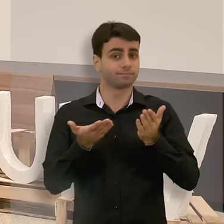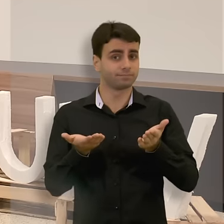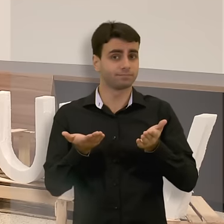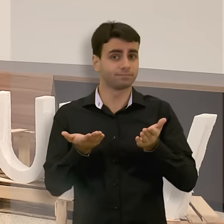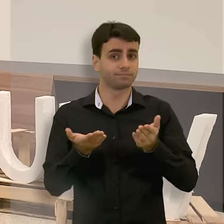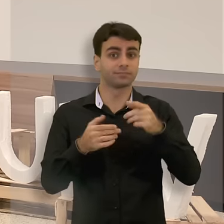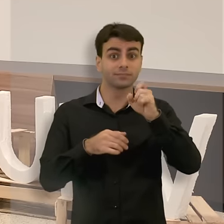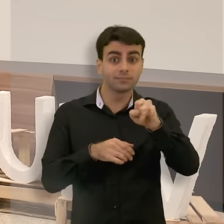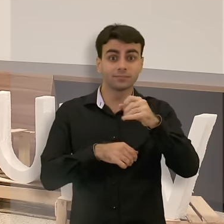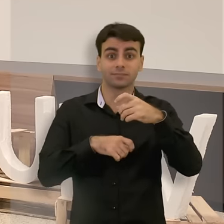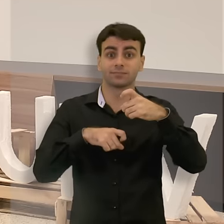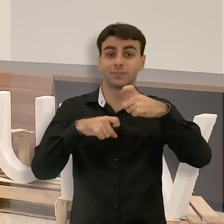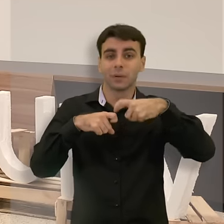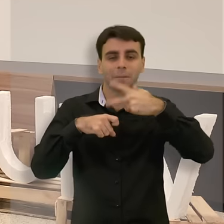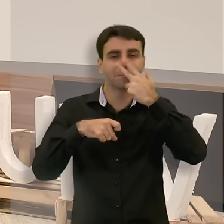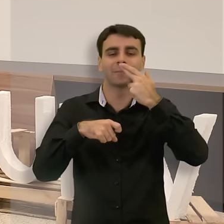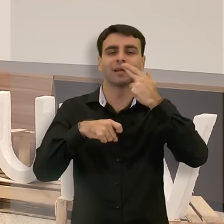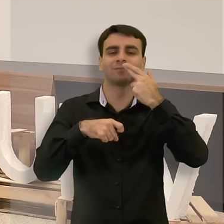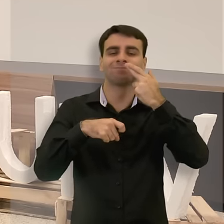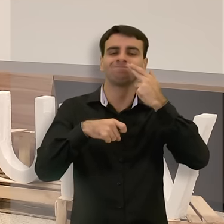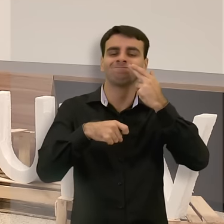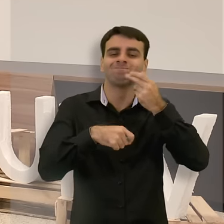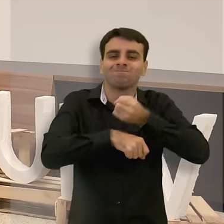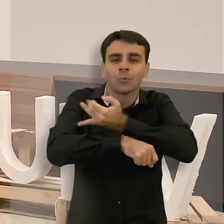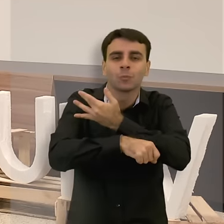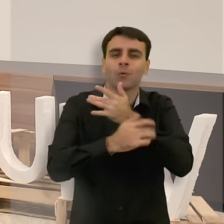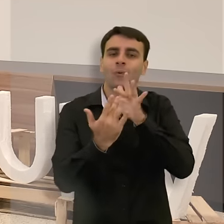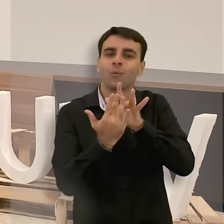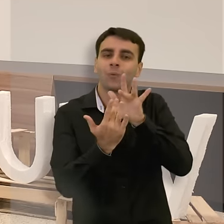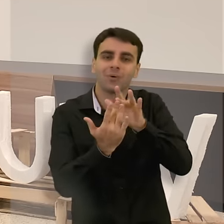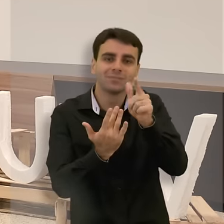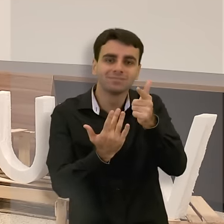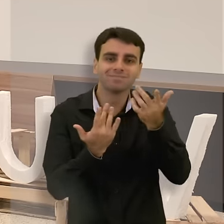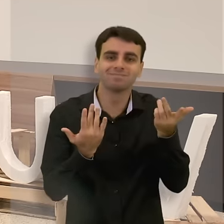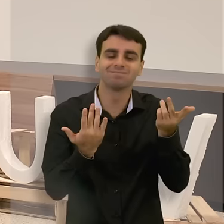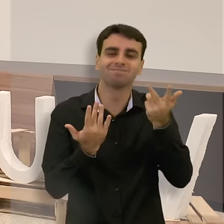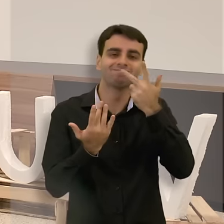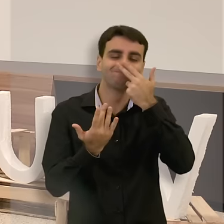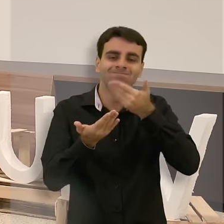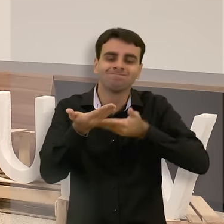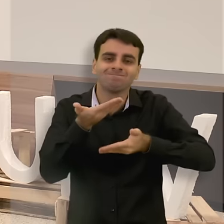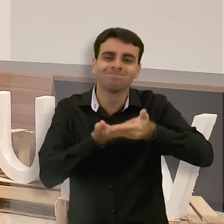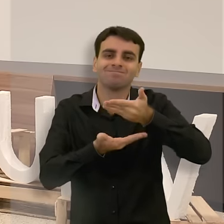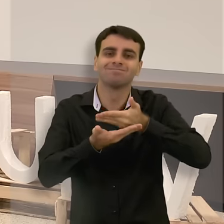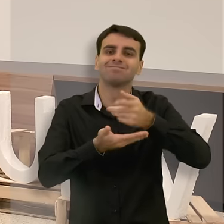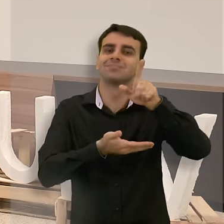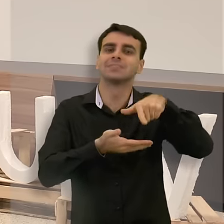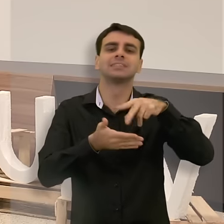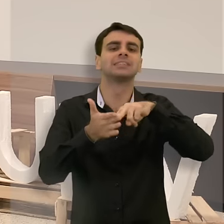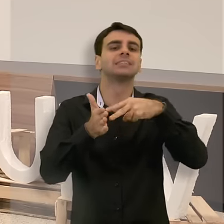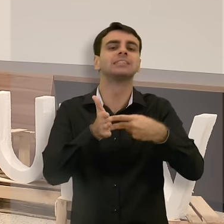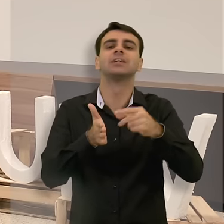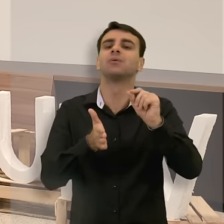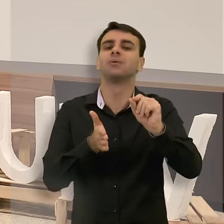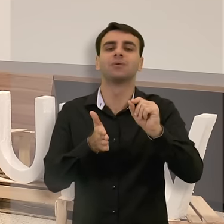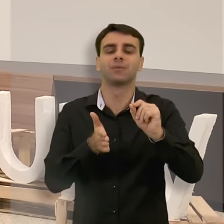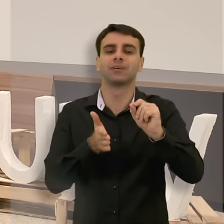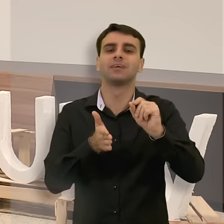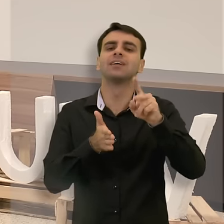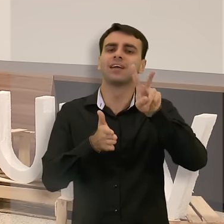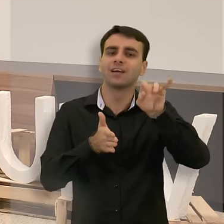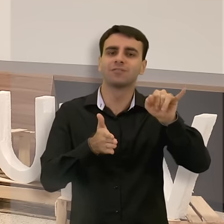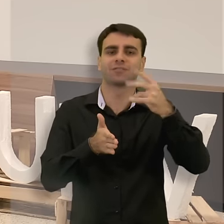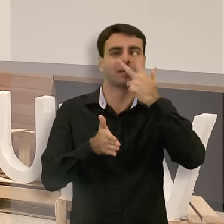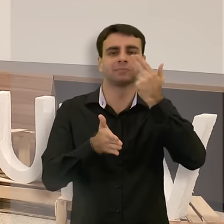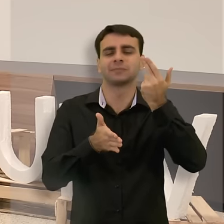Quando médicos não se envolvem emocionalmente com seus pacientes em suas consultas, obviamente o que vai acontecer? Baixa